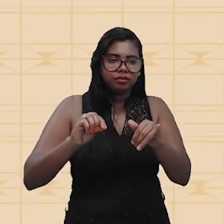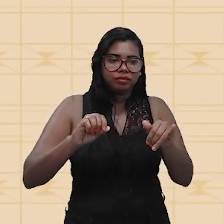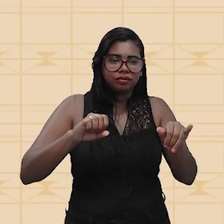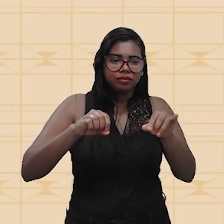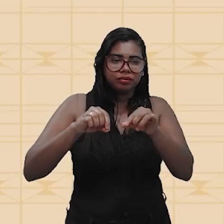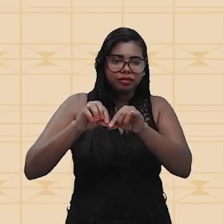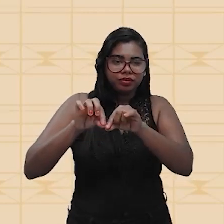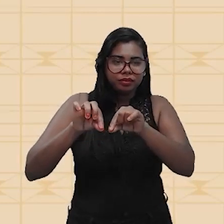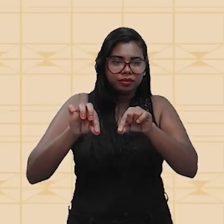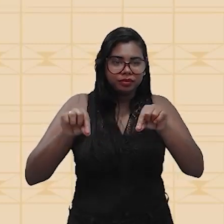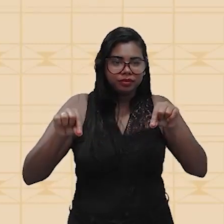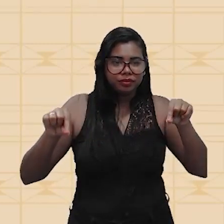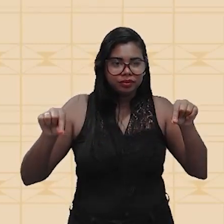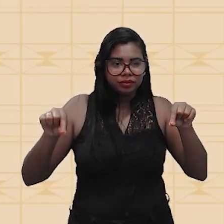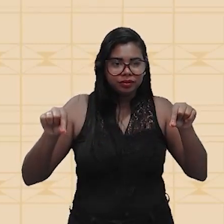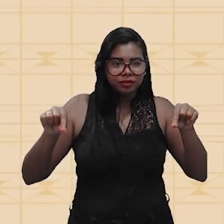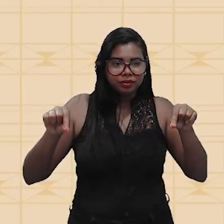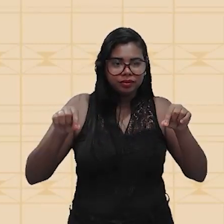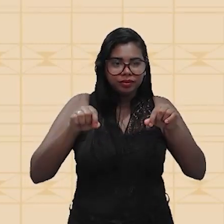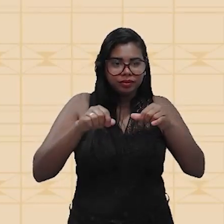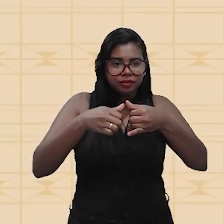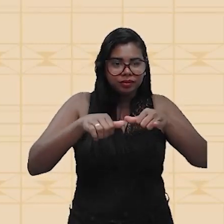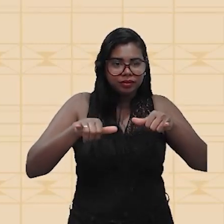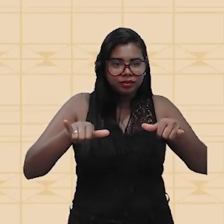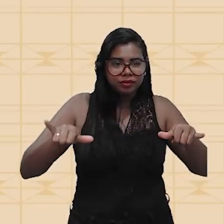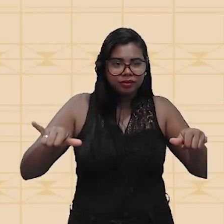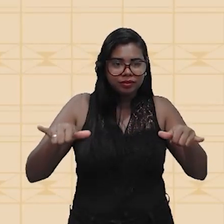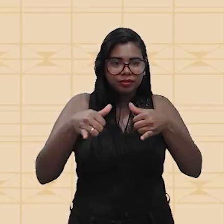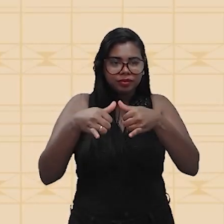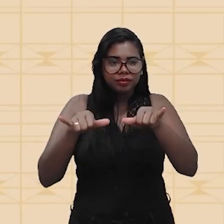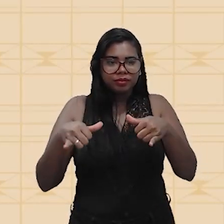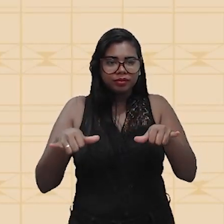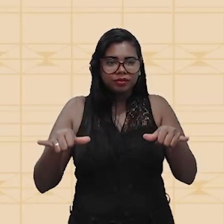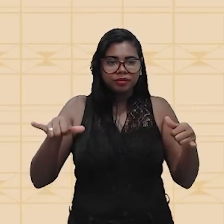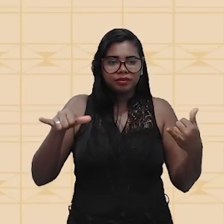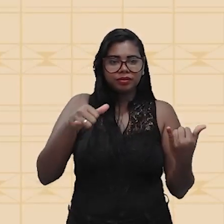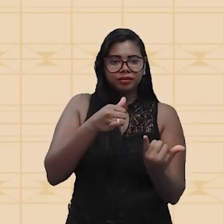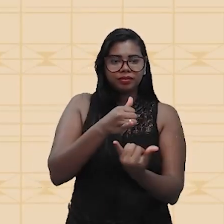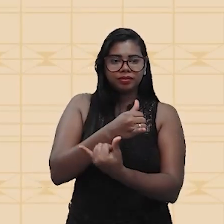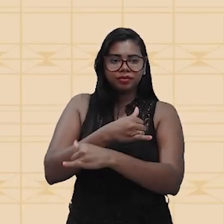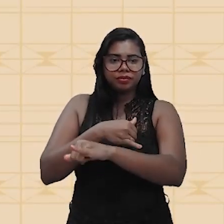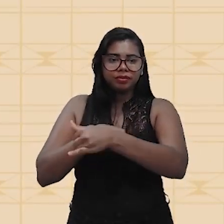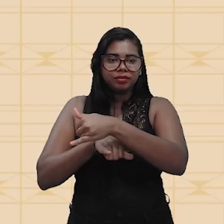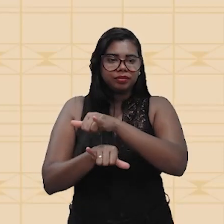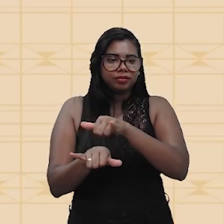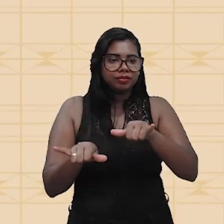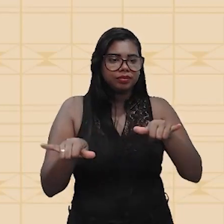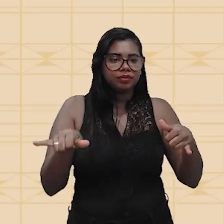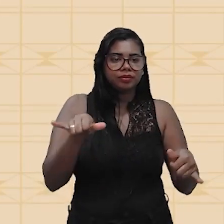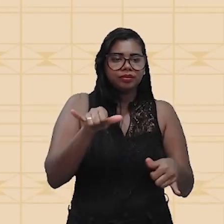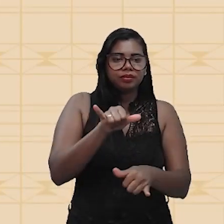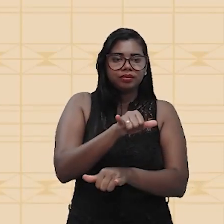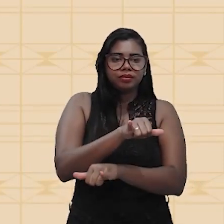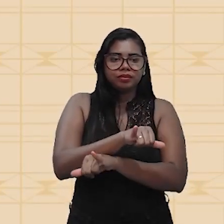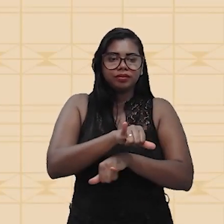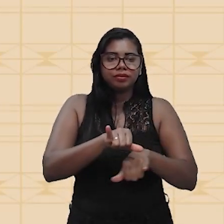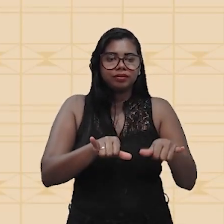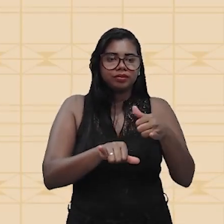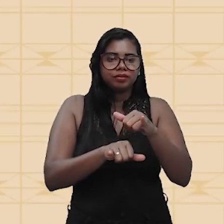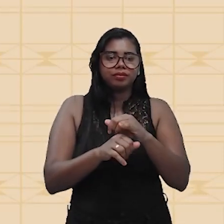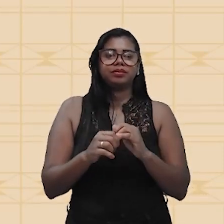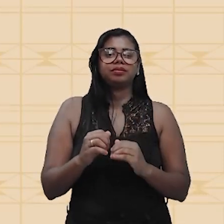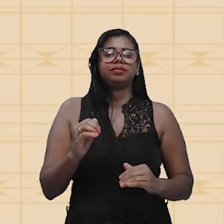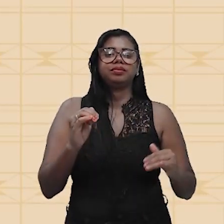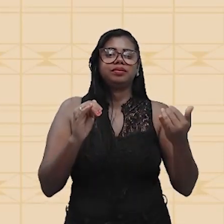ao outro, os elétrons, eles passarão a se conduzir do maior potencial para o menor